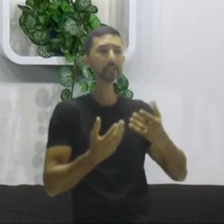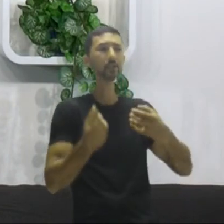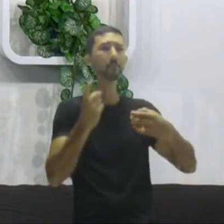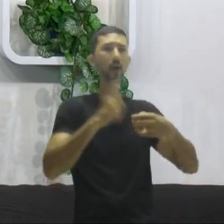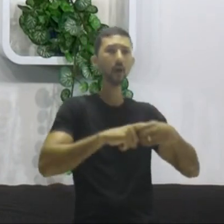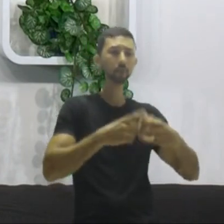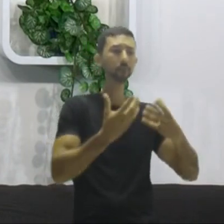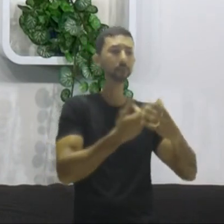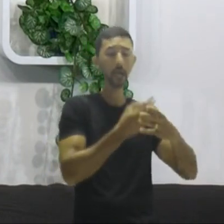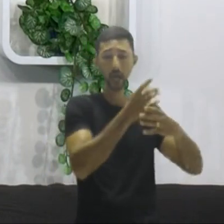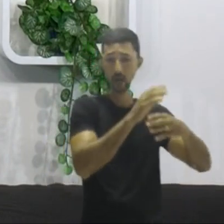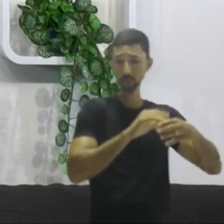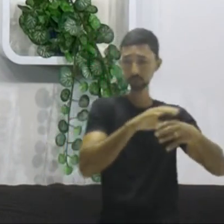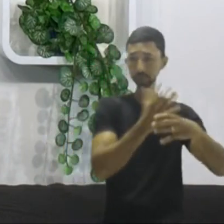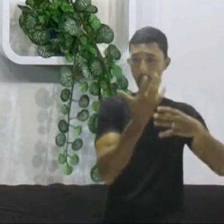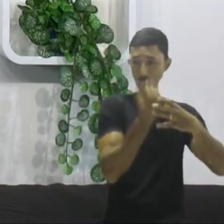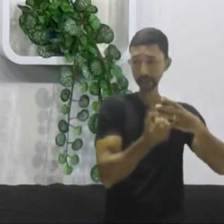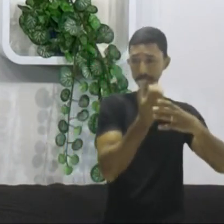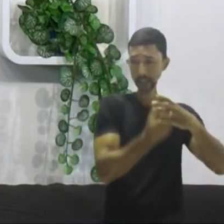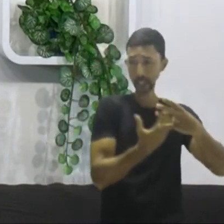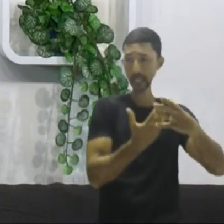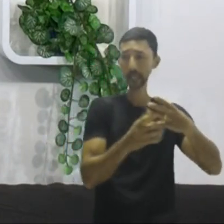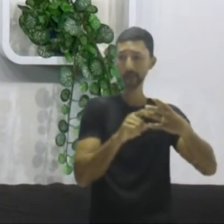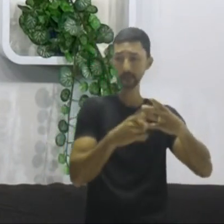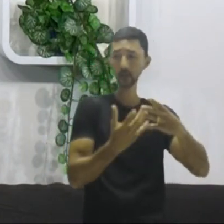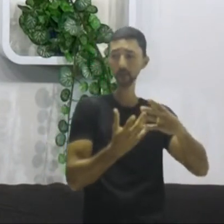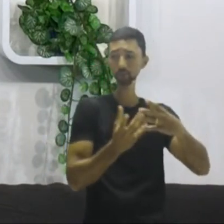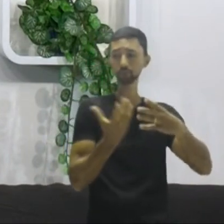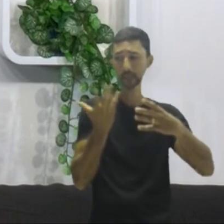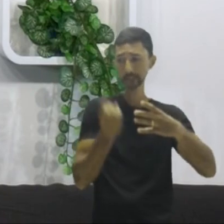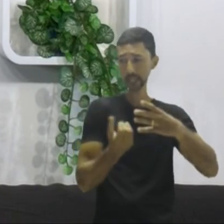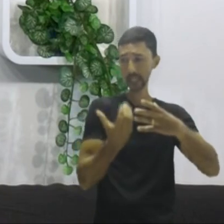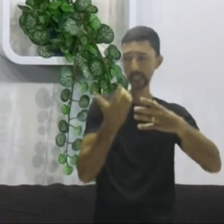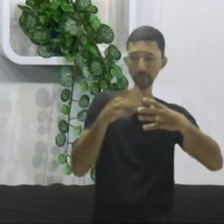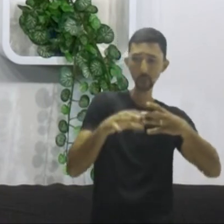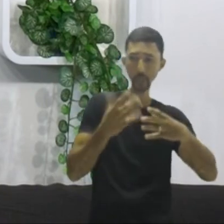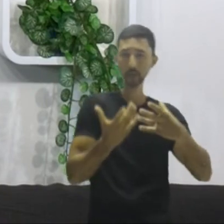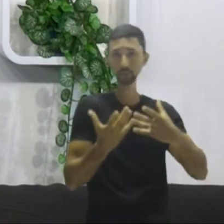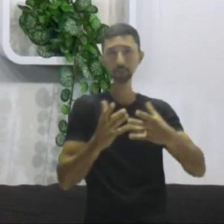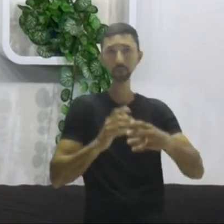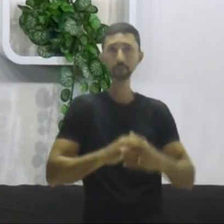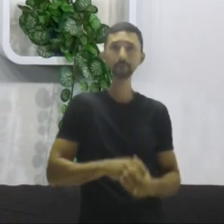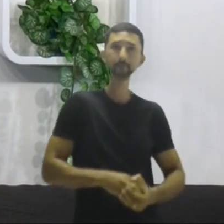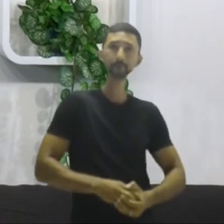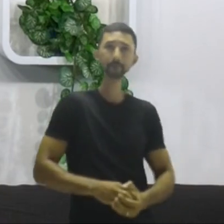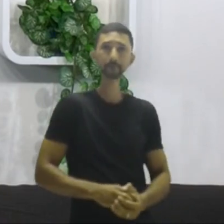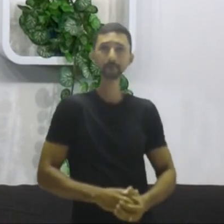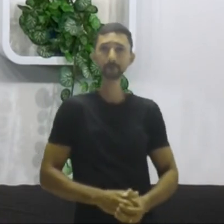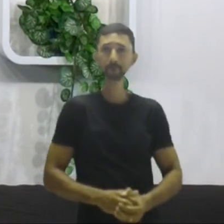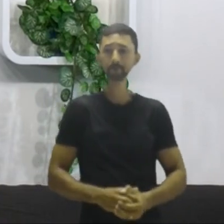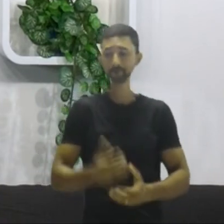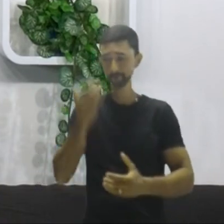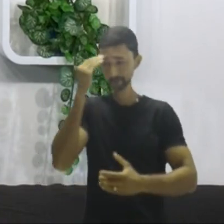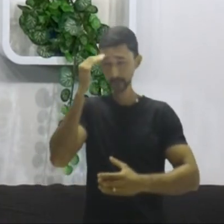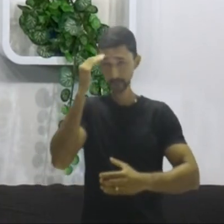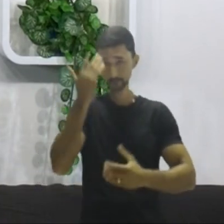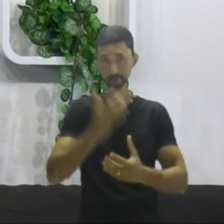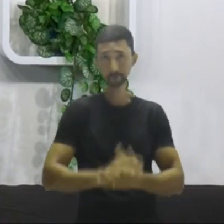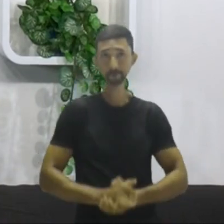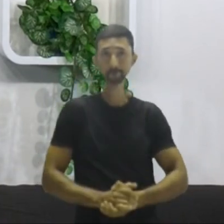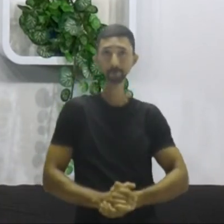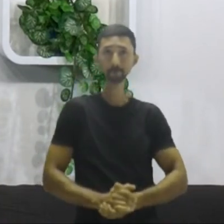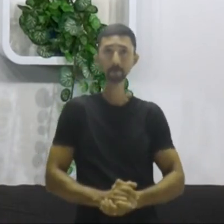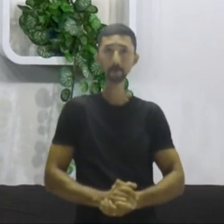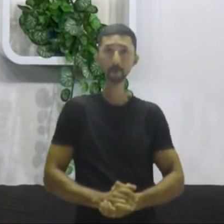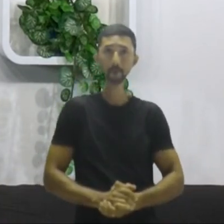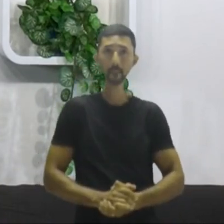todo mundo aprovar, seria como se fosse do zero. Está ok? Tudo bem, queridos? Tudo tranquilo? Vamos